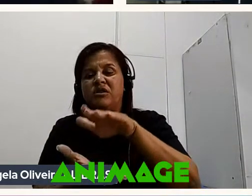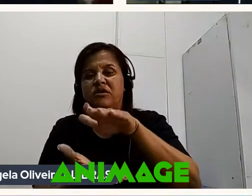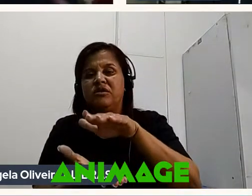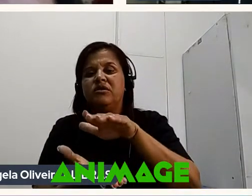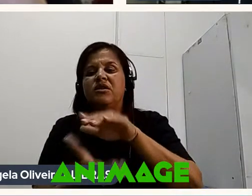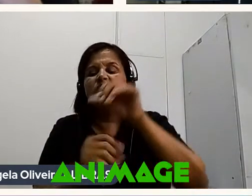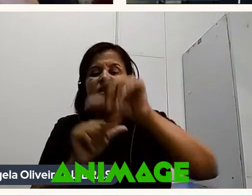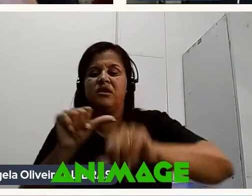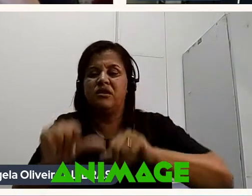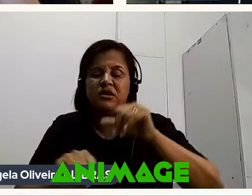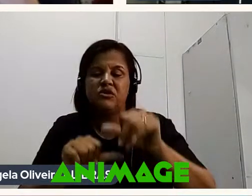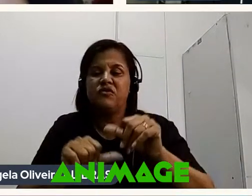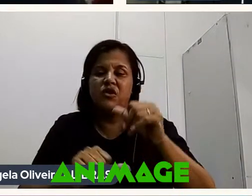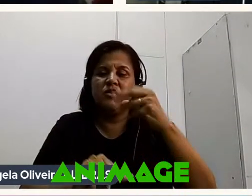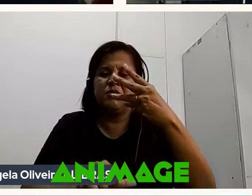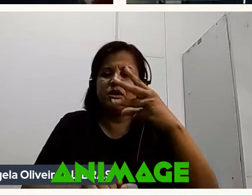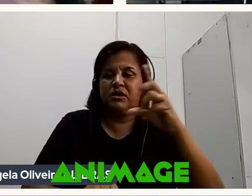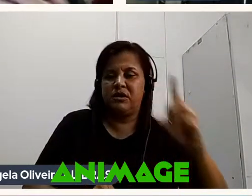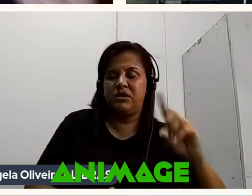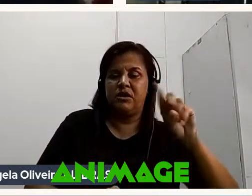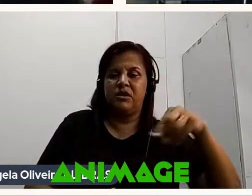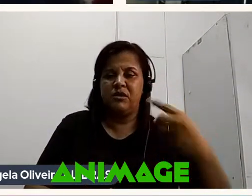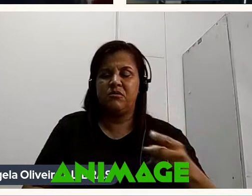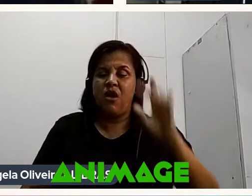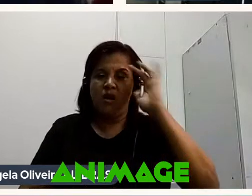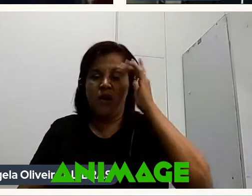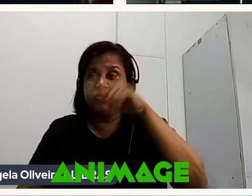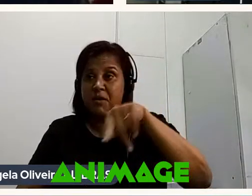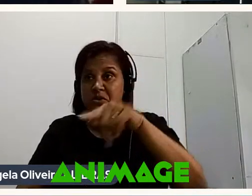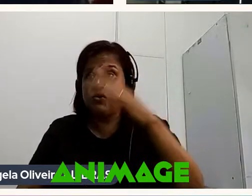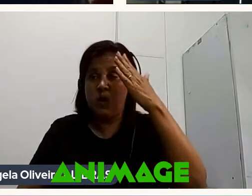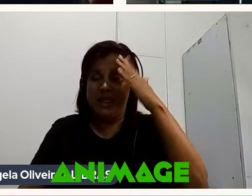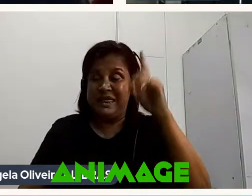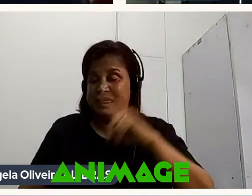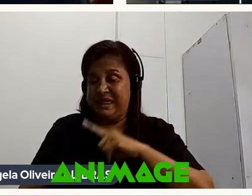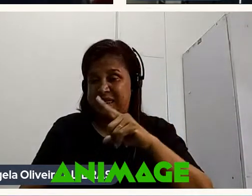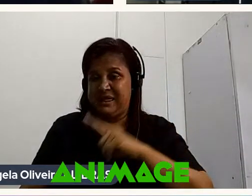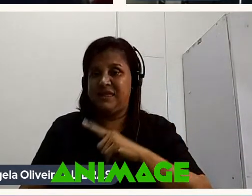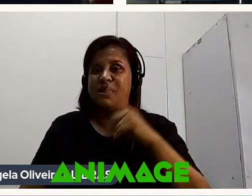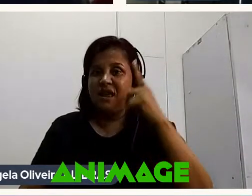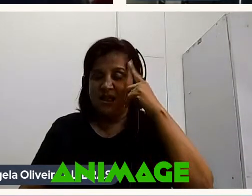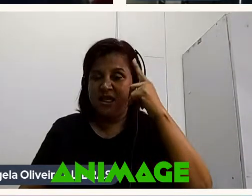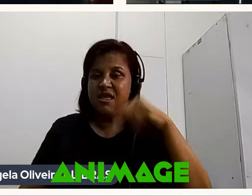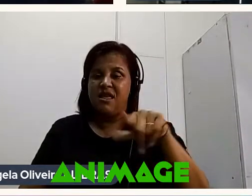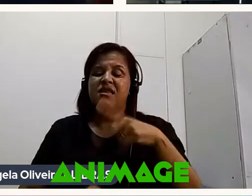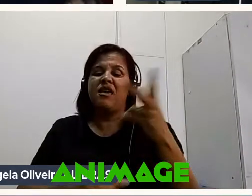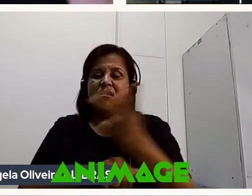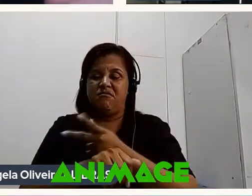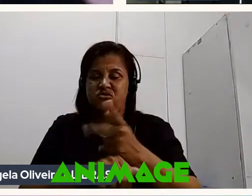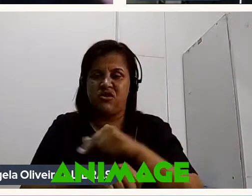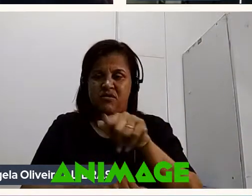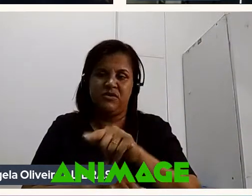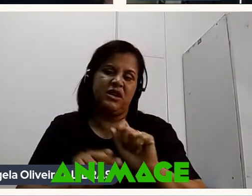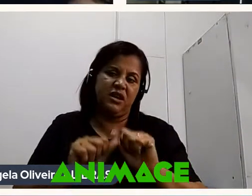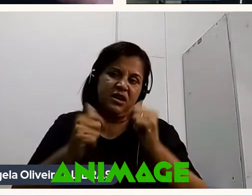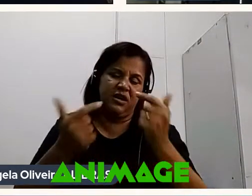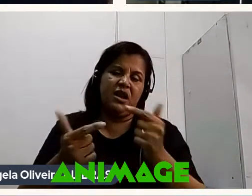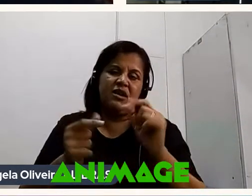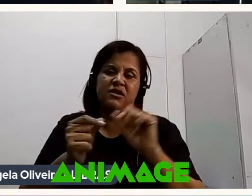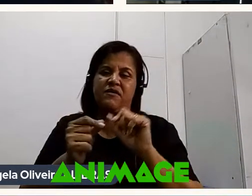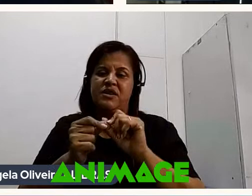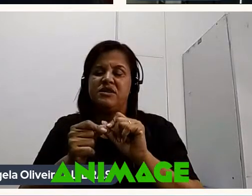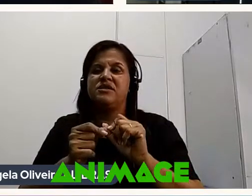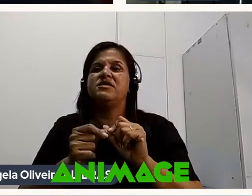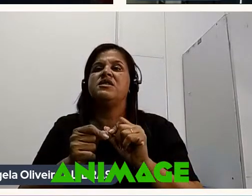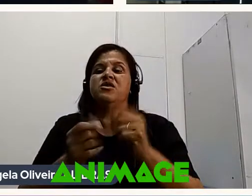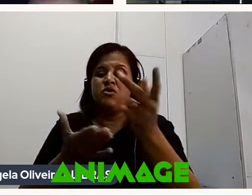transforma isso Em 3D depois Eu acho que se a pessoa Tem habilidade E quer buscar esse mercado Obviamente A gente está falando De animação Stop